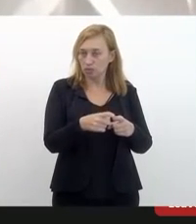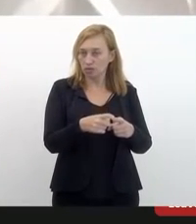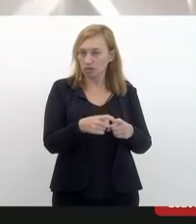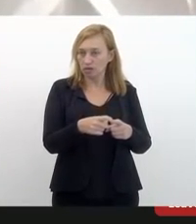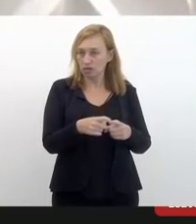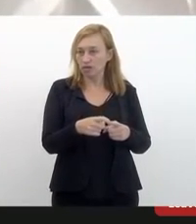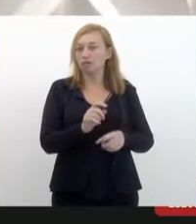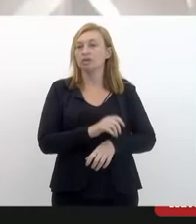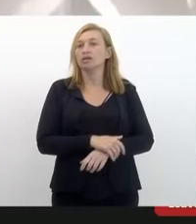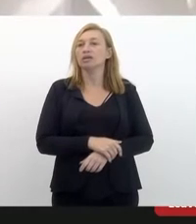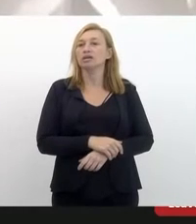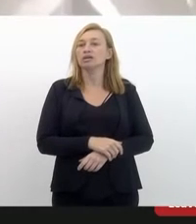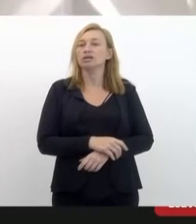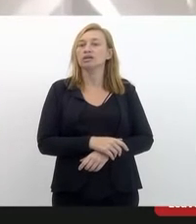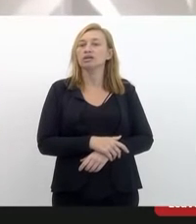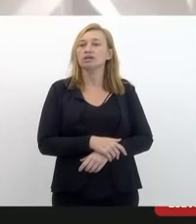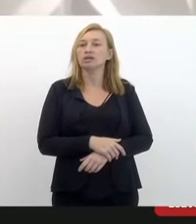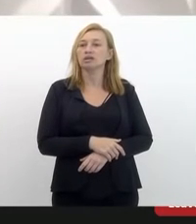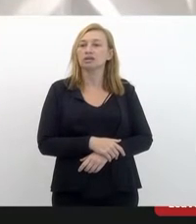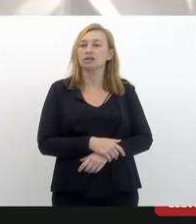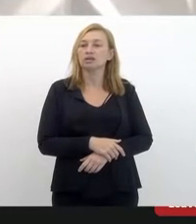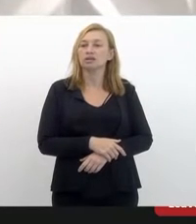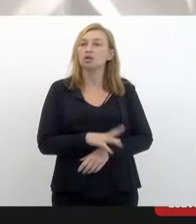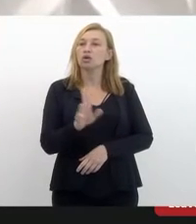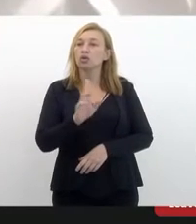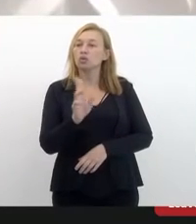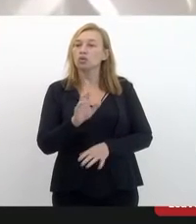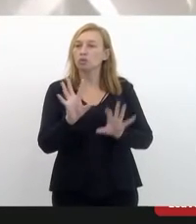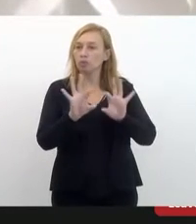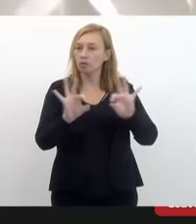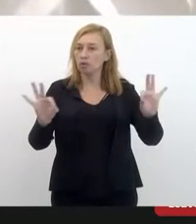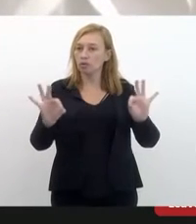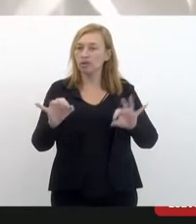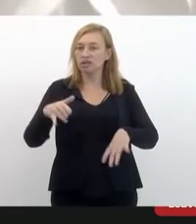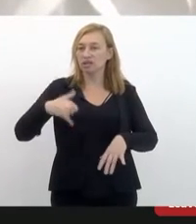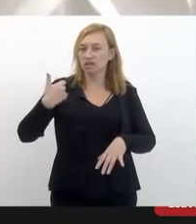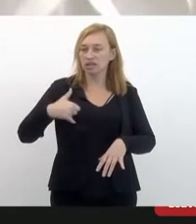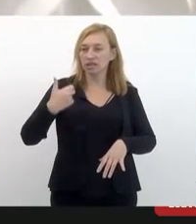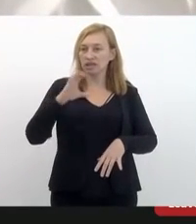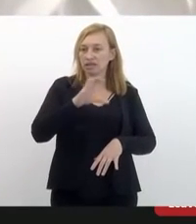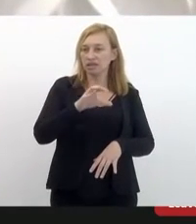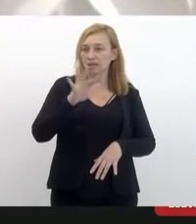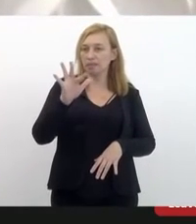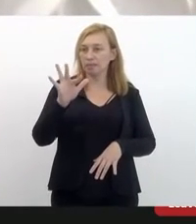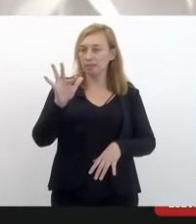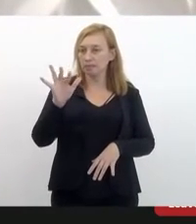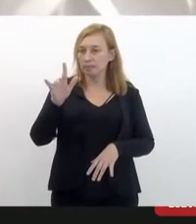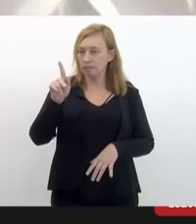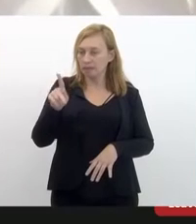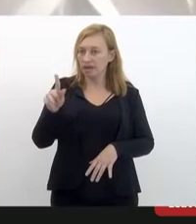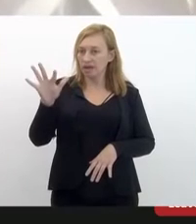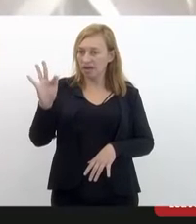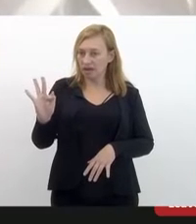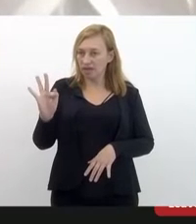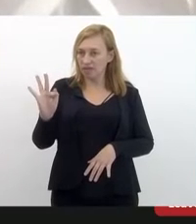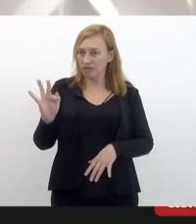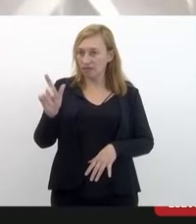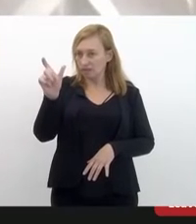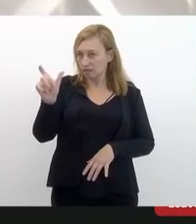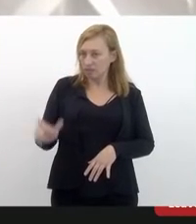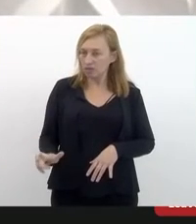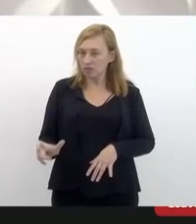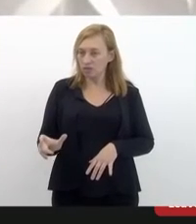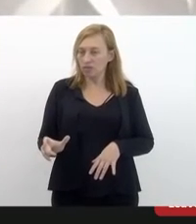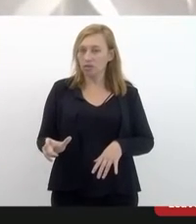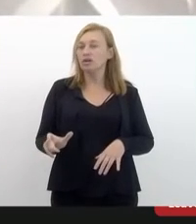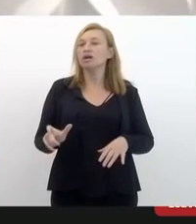haja citação do nome completo, identidade CPF do paciente, carimbo e número do